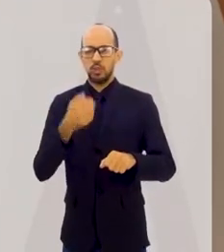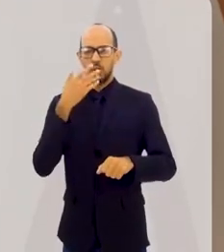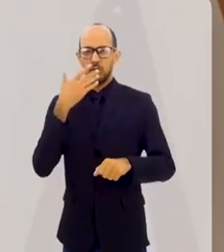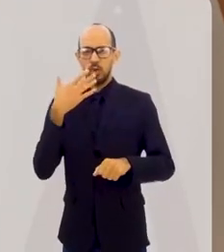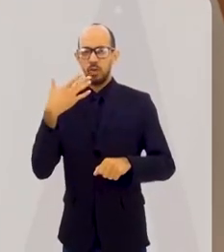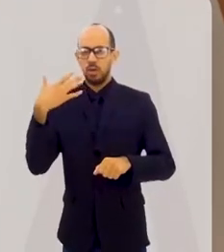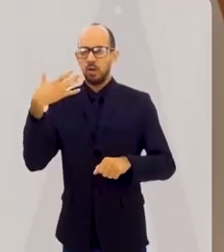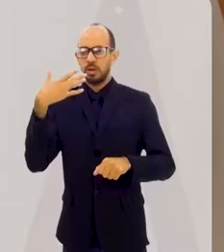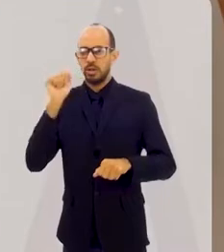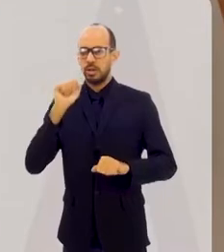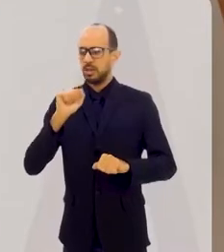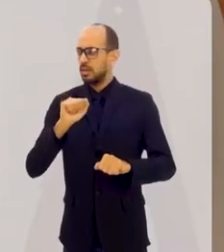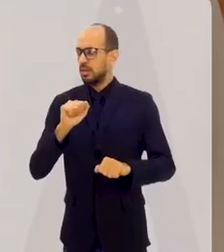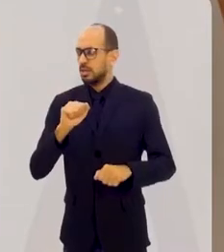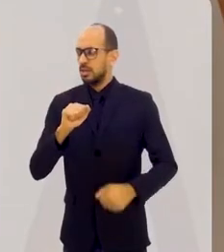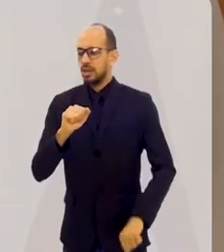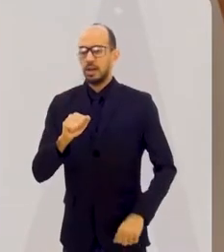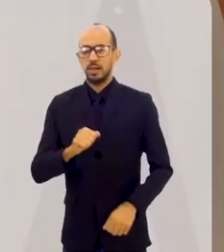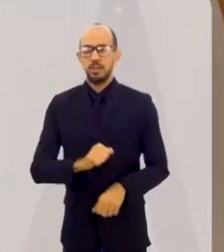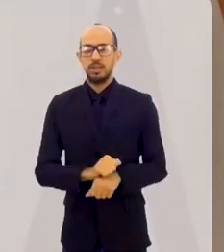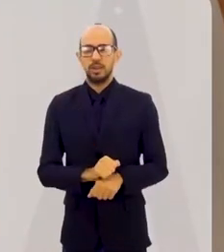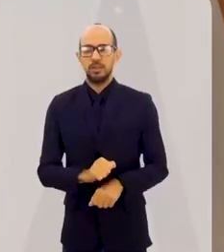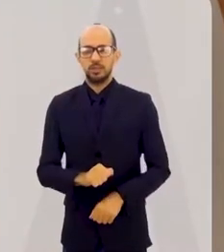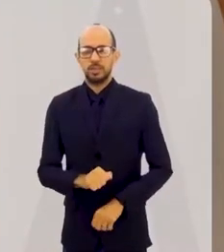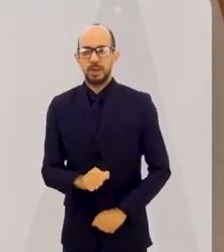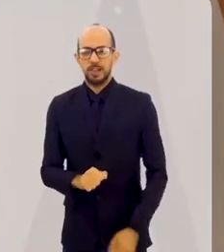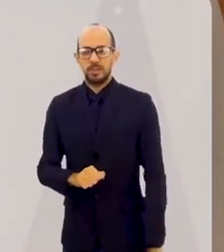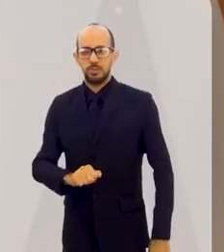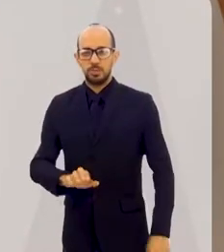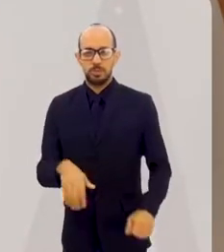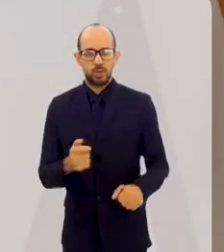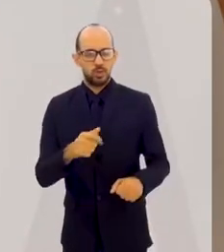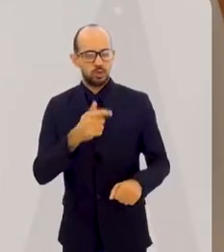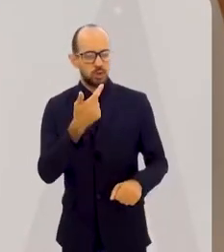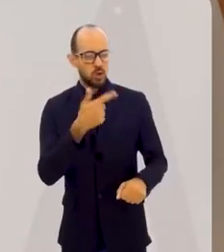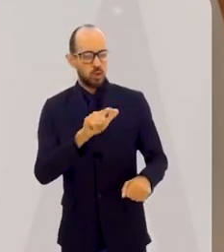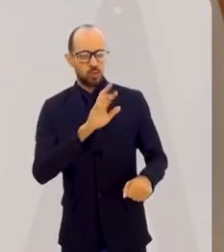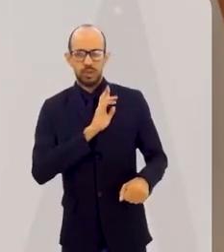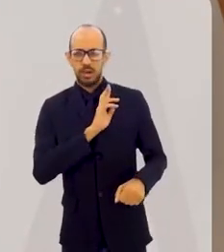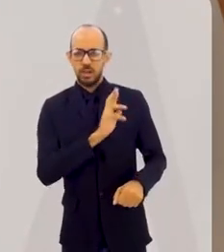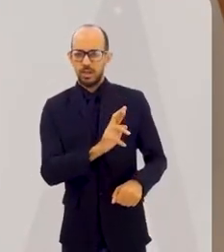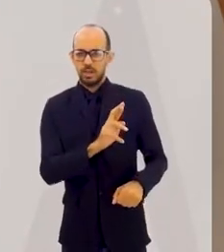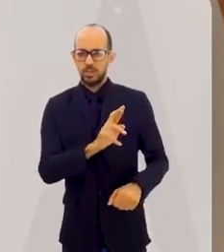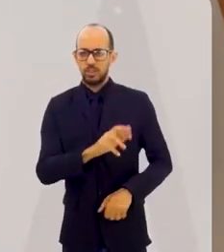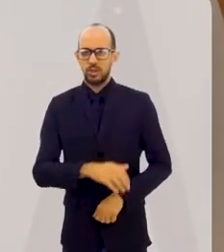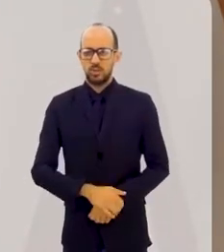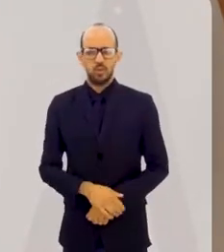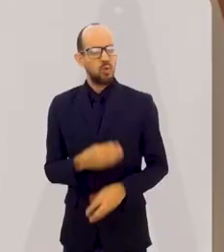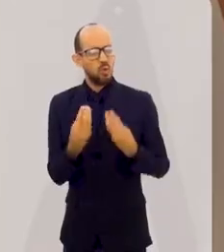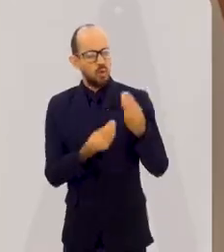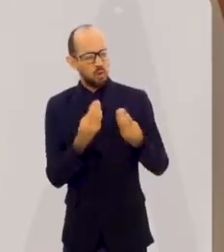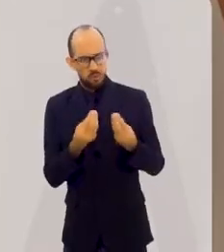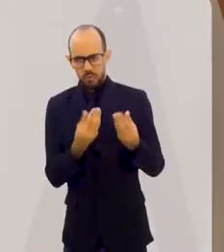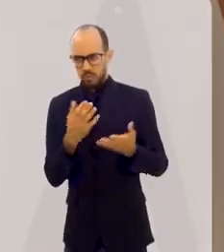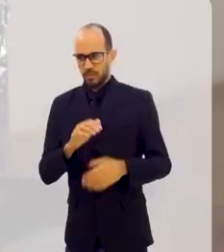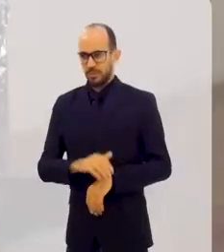que remetem a uma outra religião, que seria de matrizes africanas? Como é?